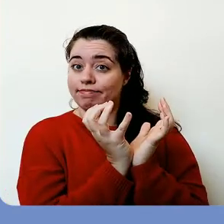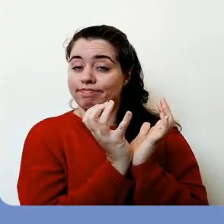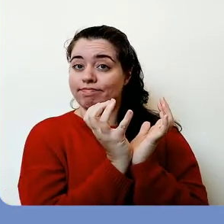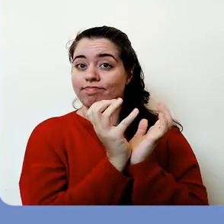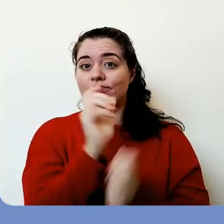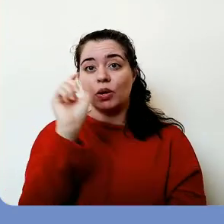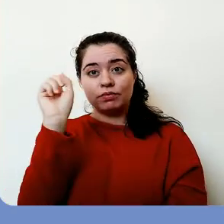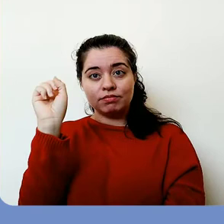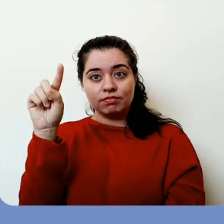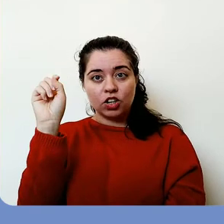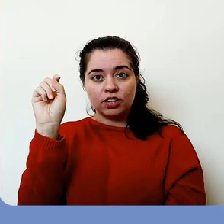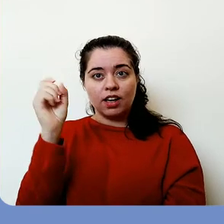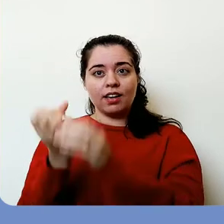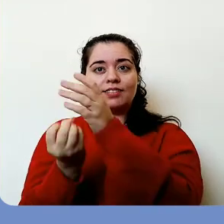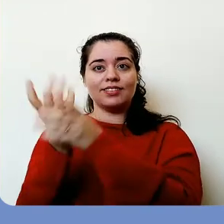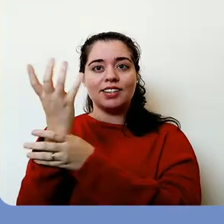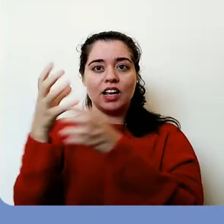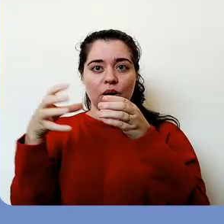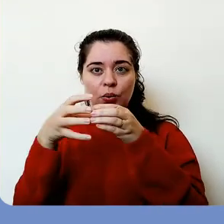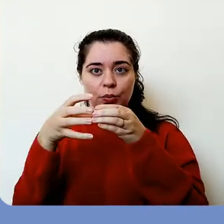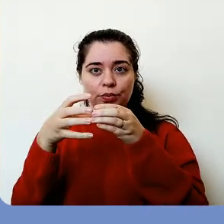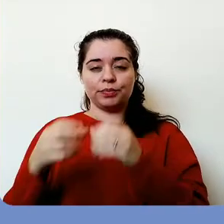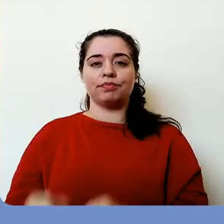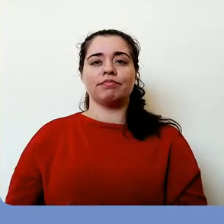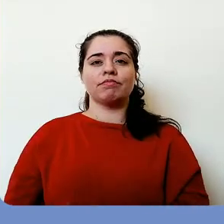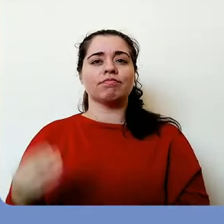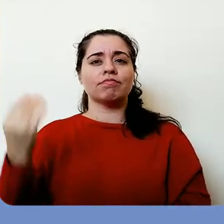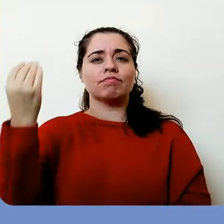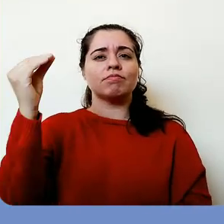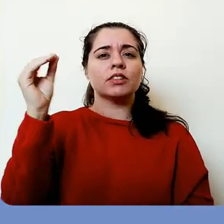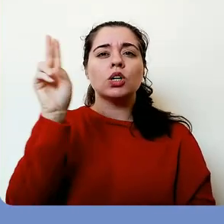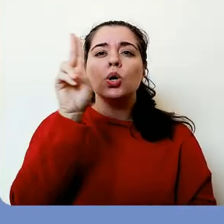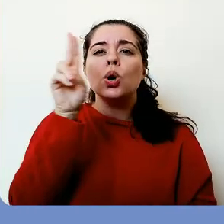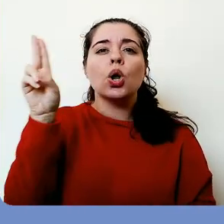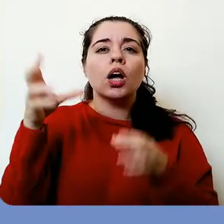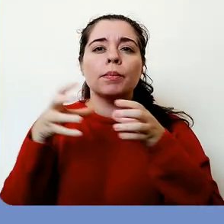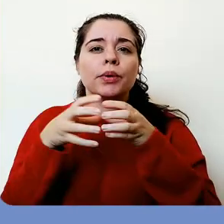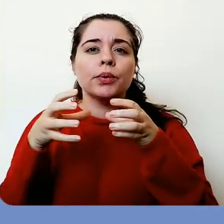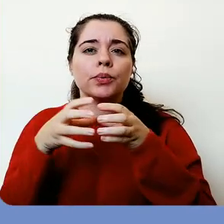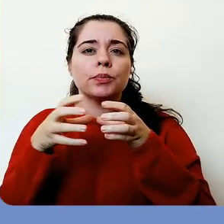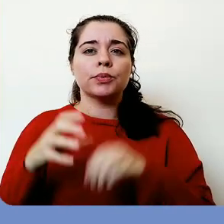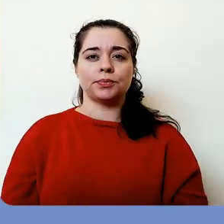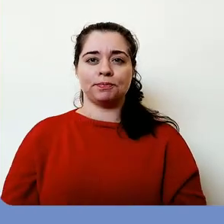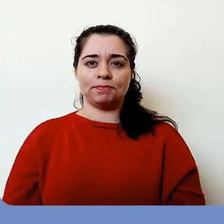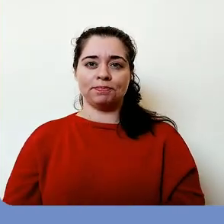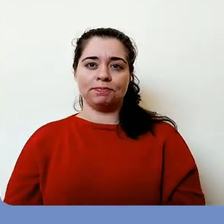Então clique em ok criar grupo. Defina um nome para o grupo.